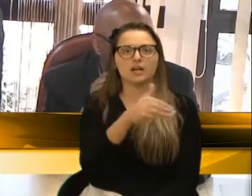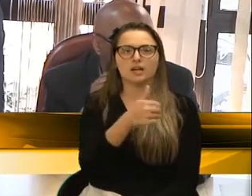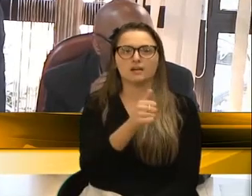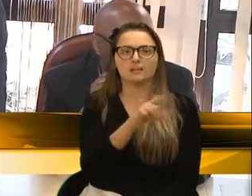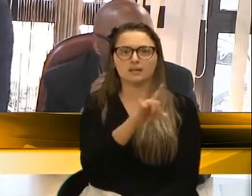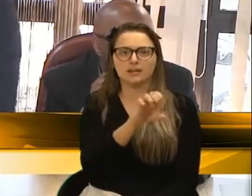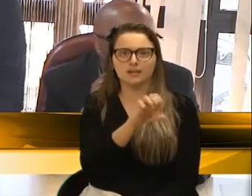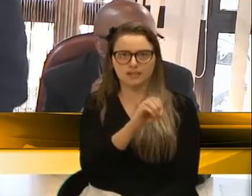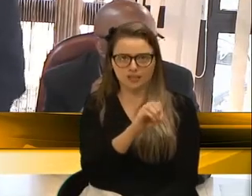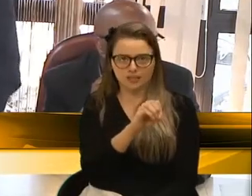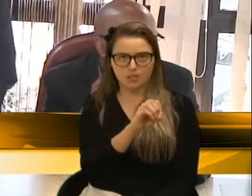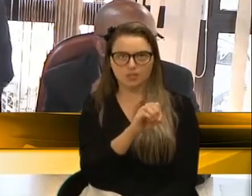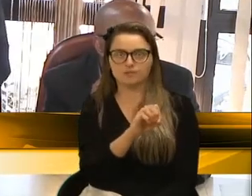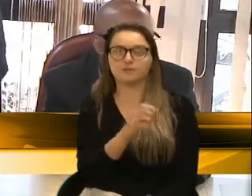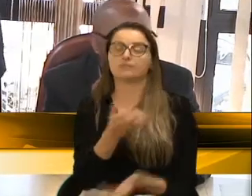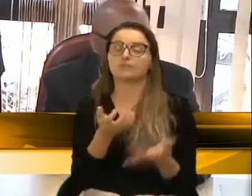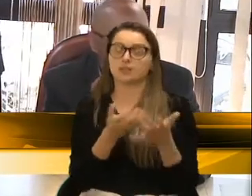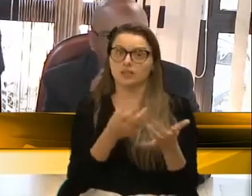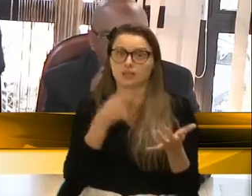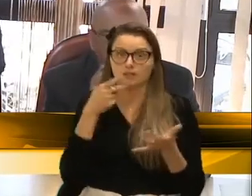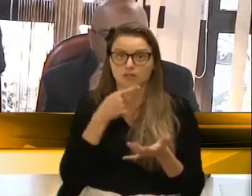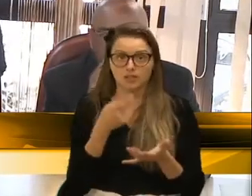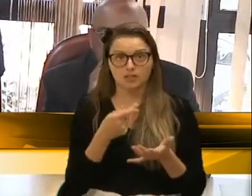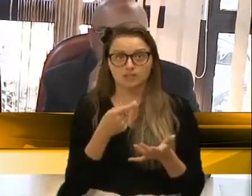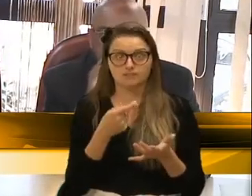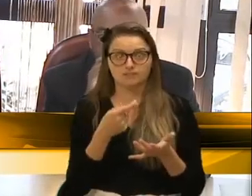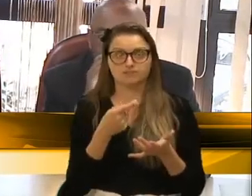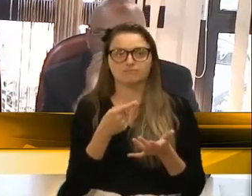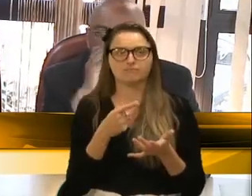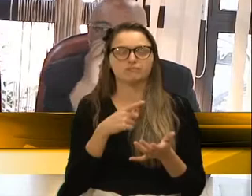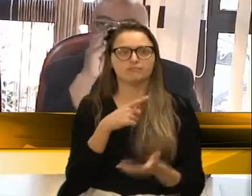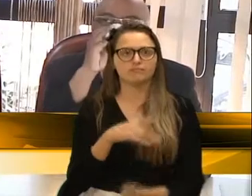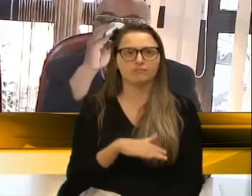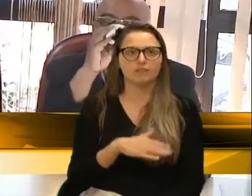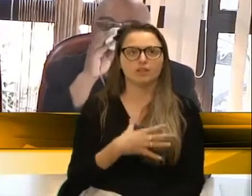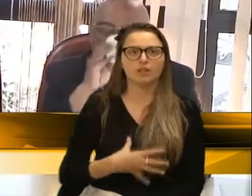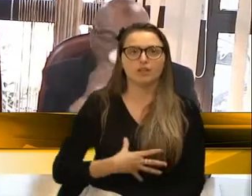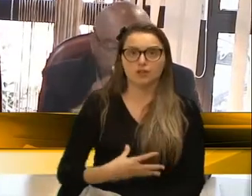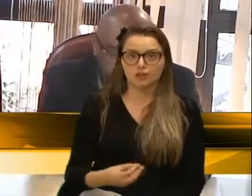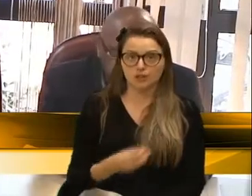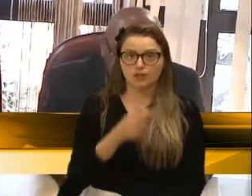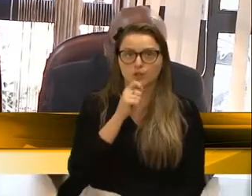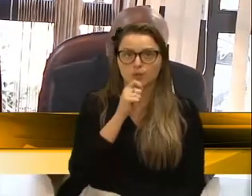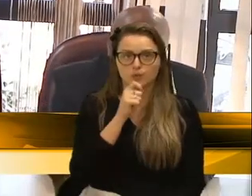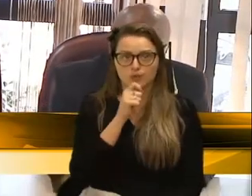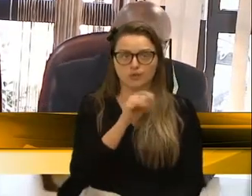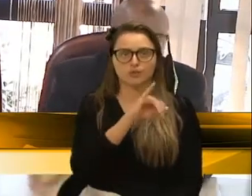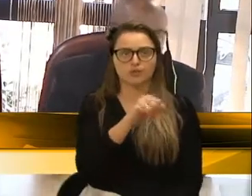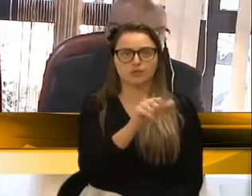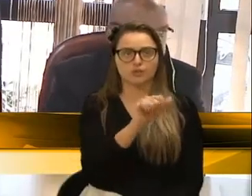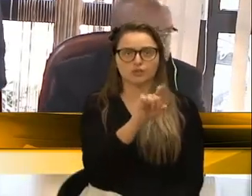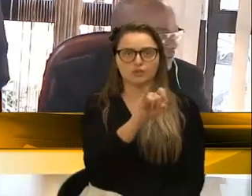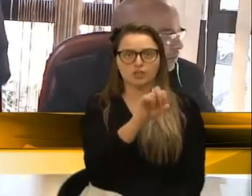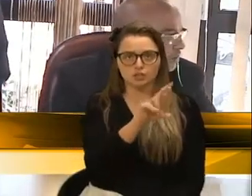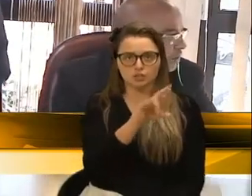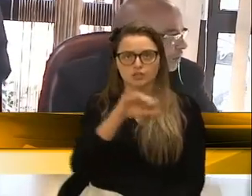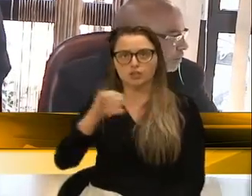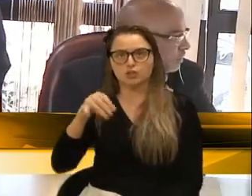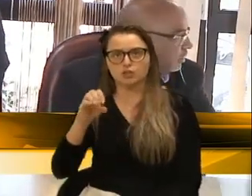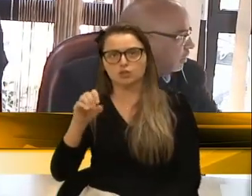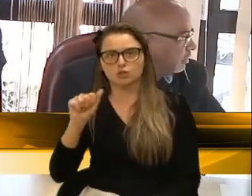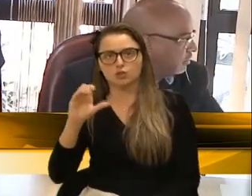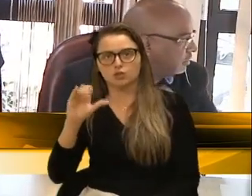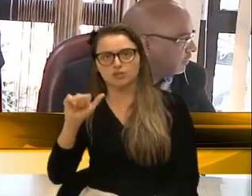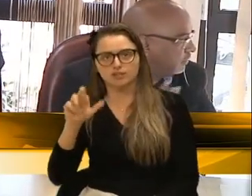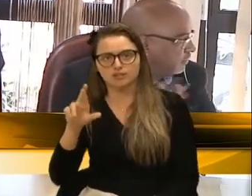aqui dentro, então queria deixar registrado. Deixou os filhos ainda vivos, Jatir, Joacir, Itacir